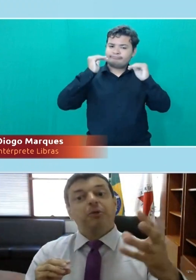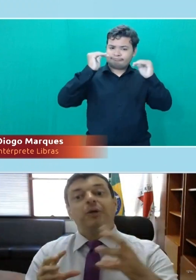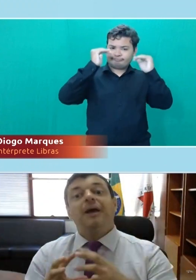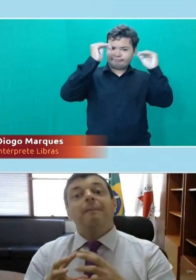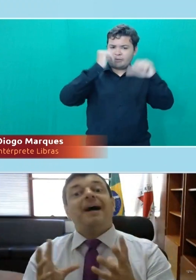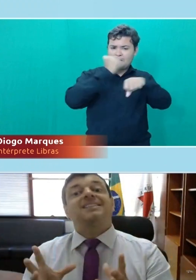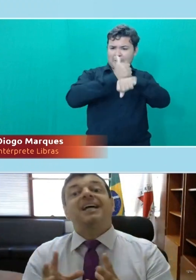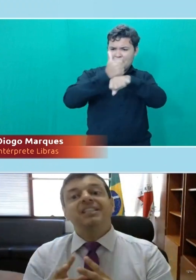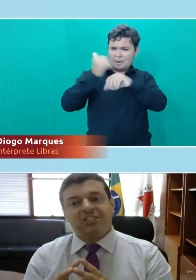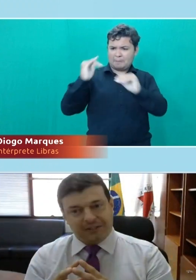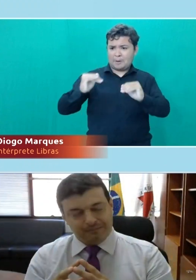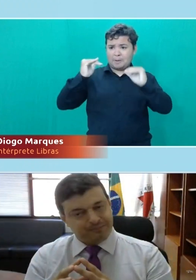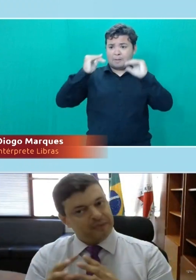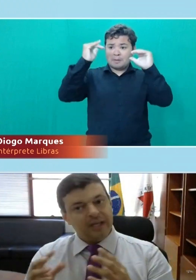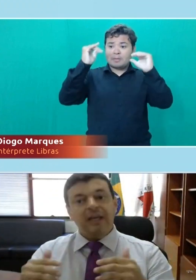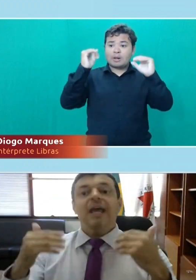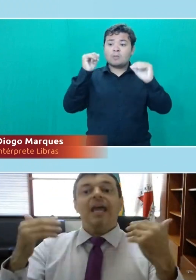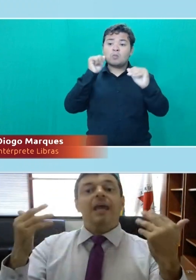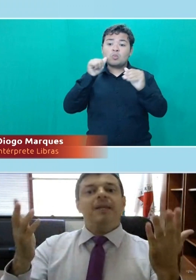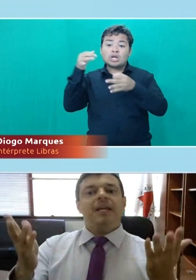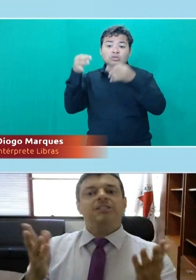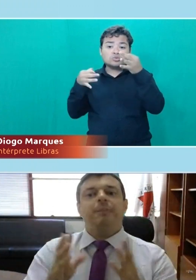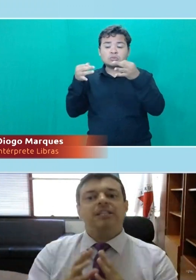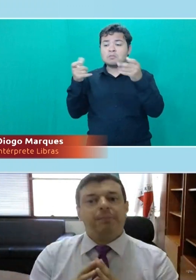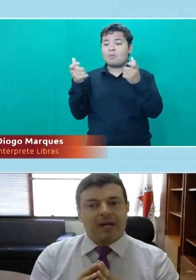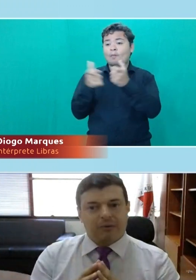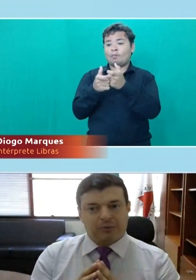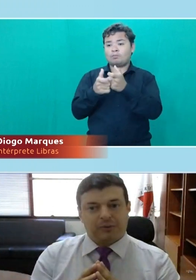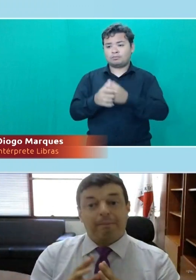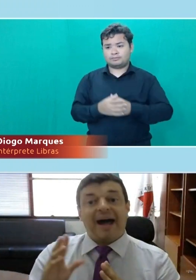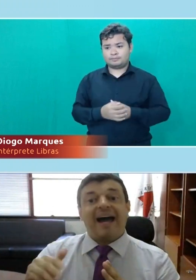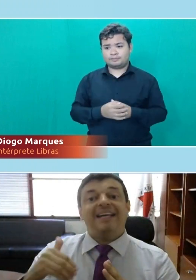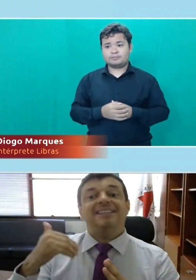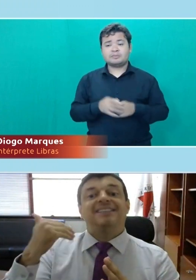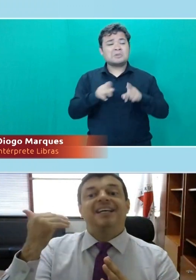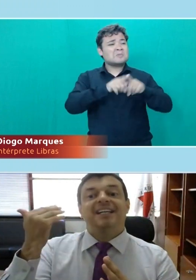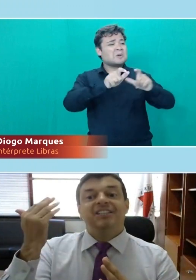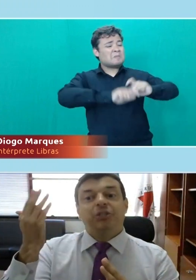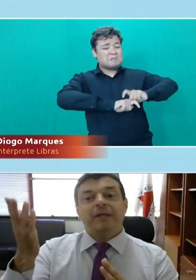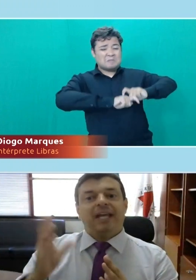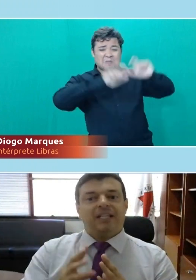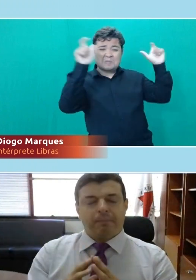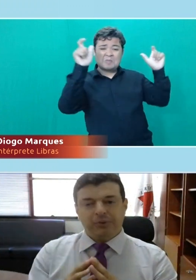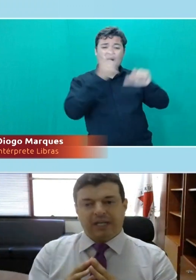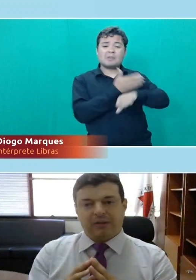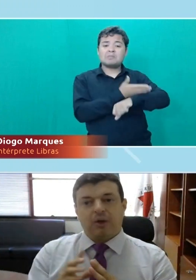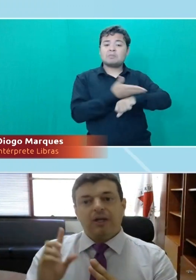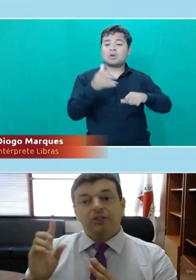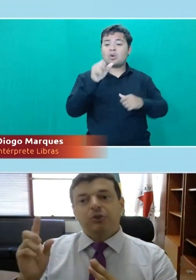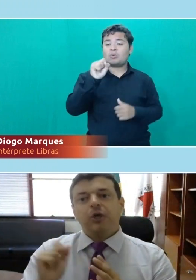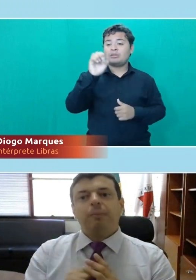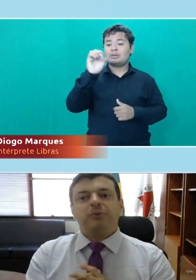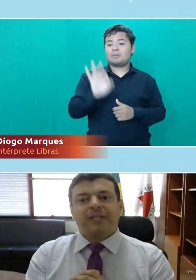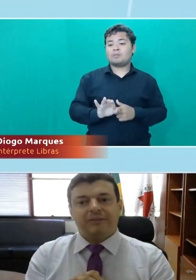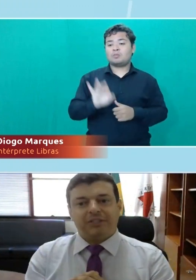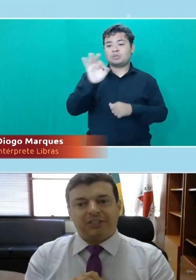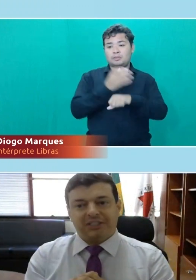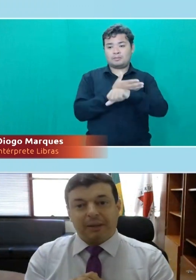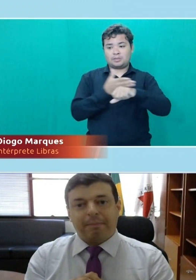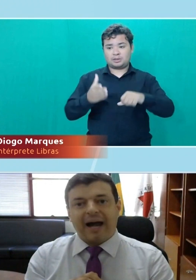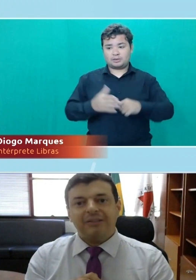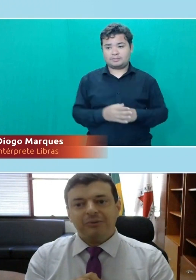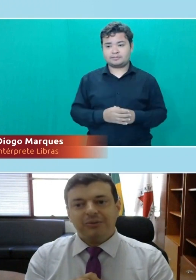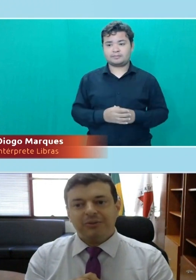esse número diminui bastante. E eminentemente brancos, mais de 80%. 18%